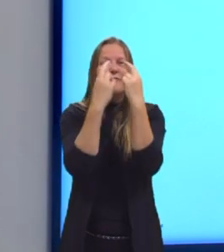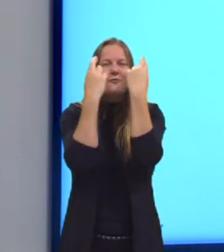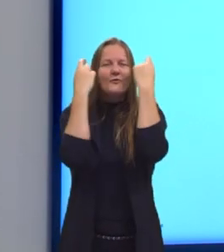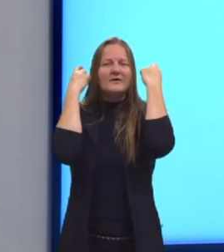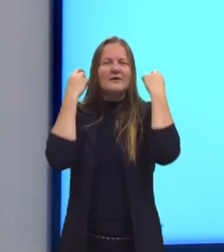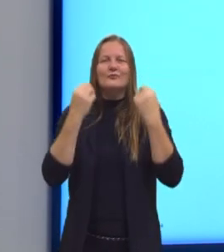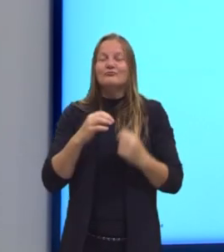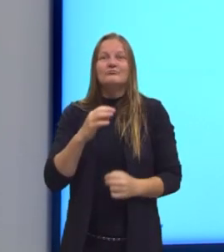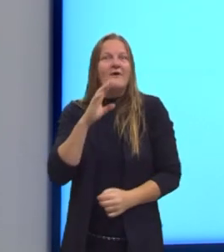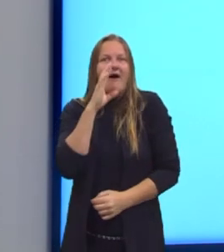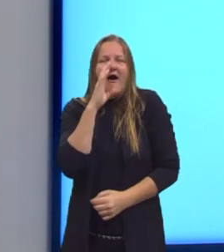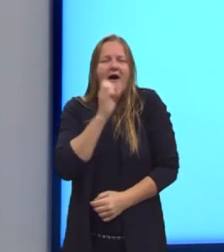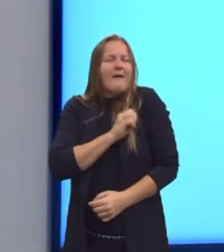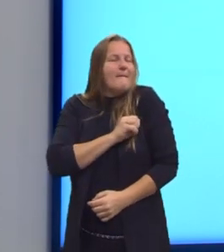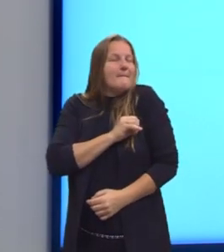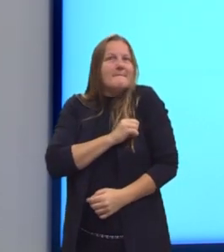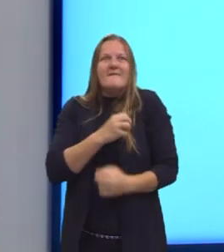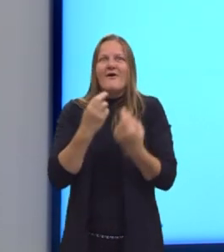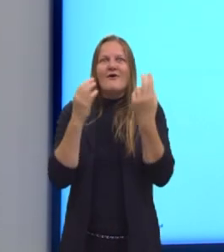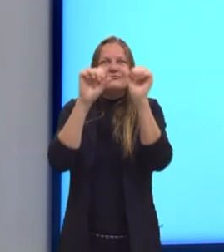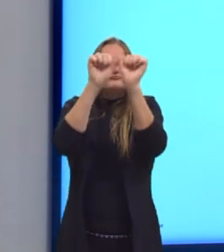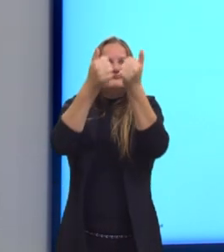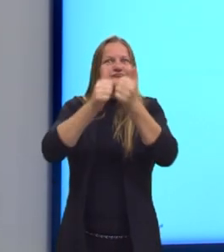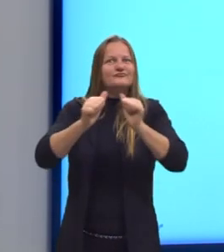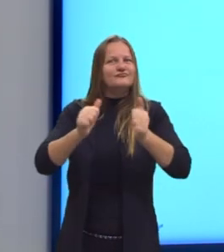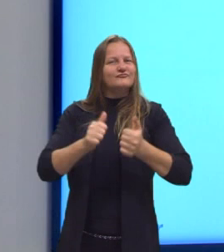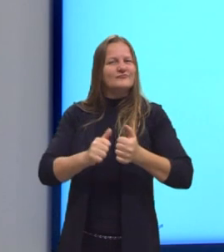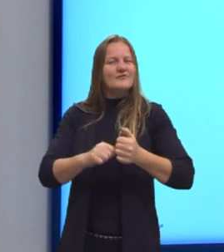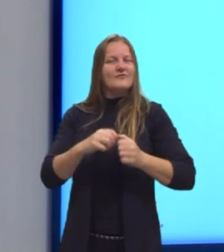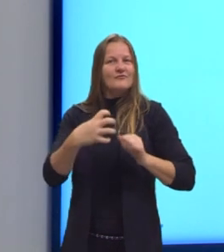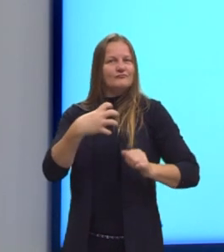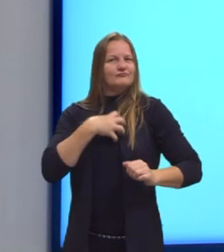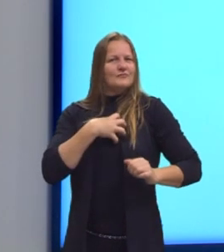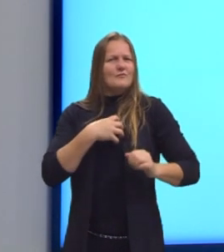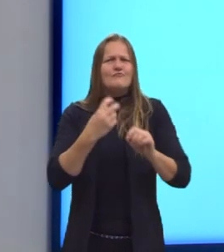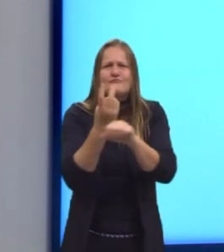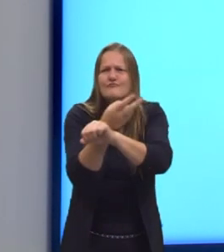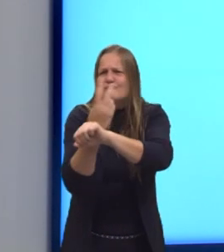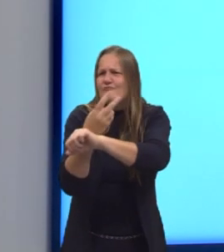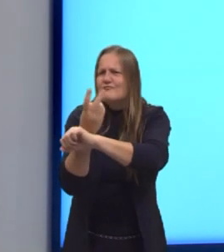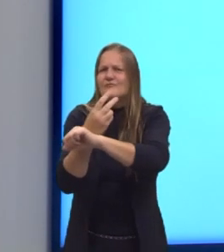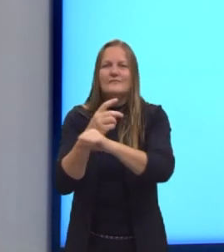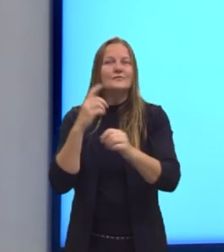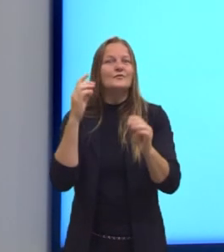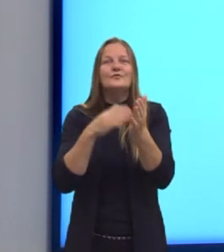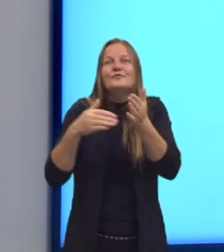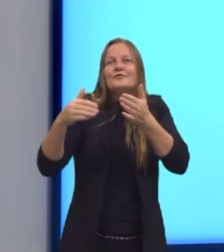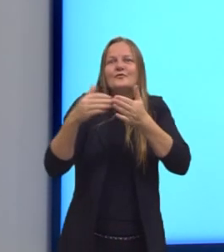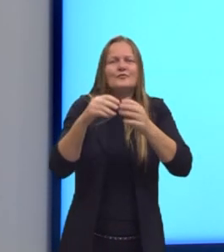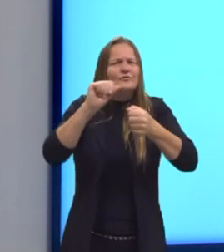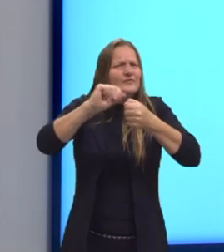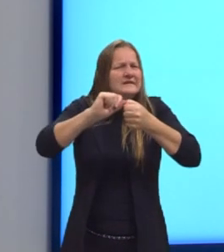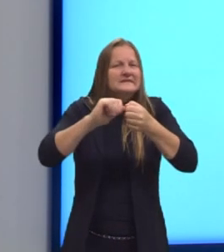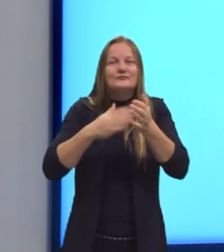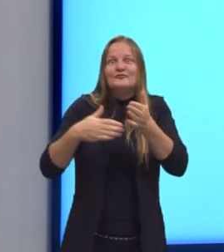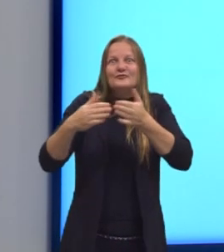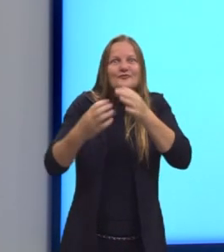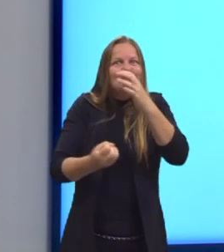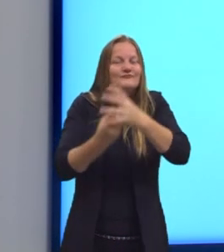apaixonados pelas formas e procuraram dar sentido a tudo que existia e tudo que faziam,